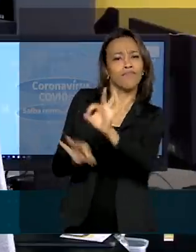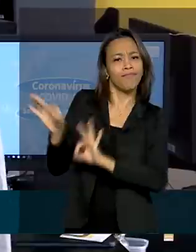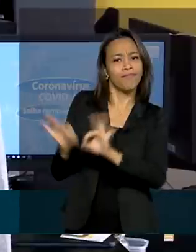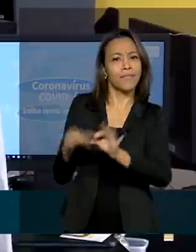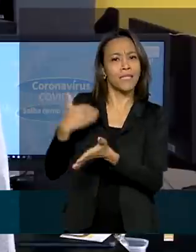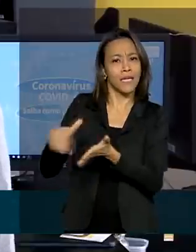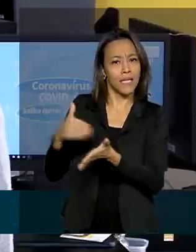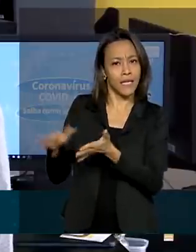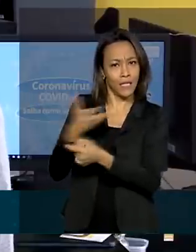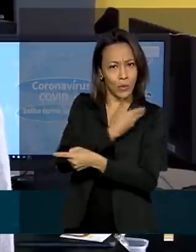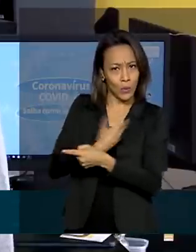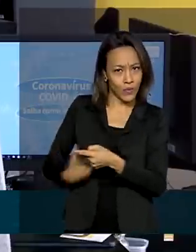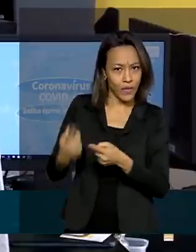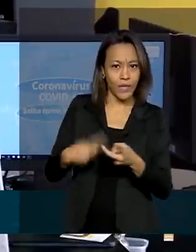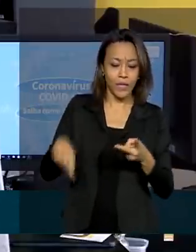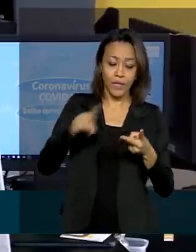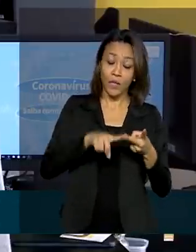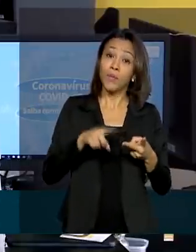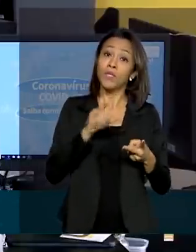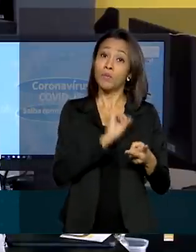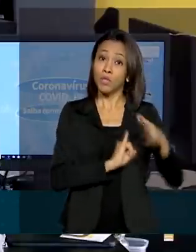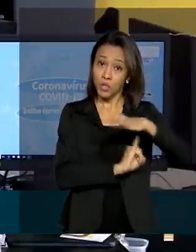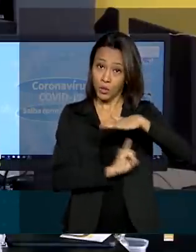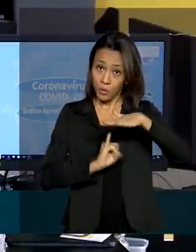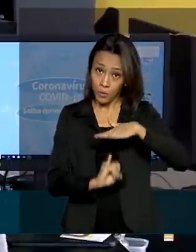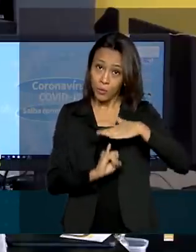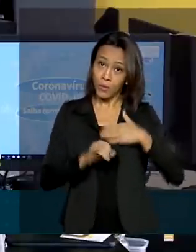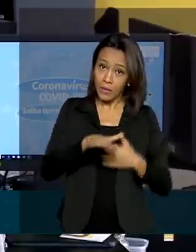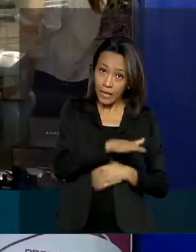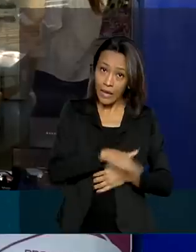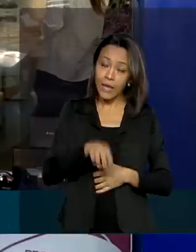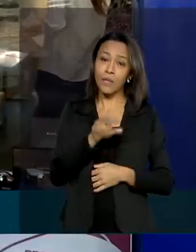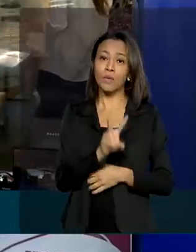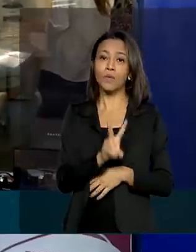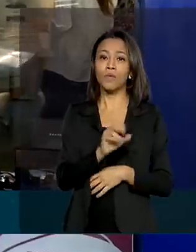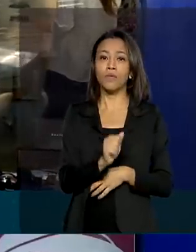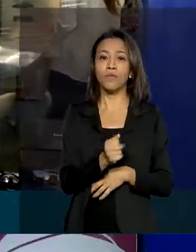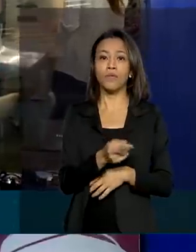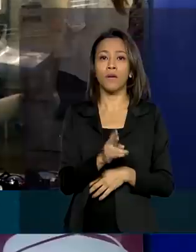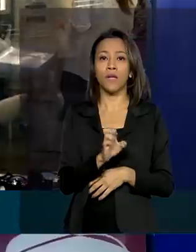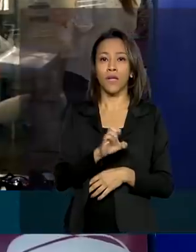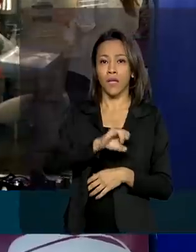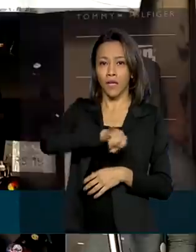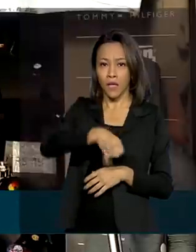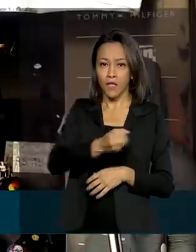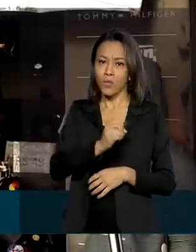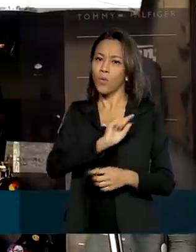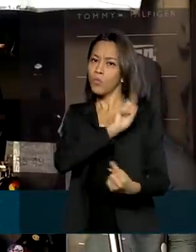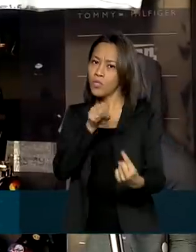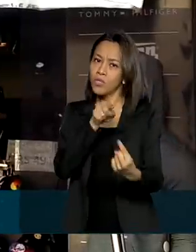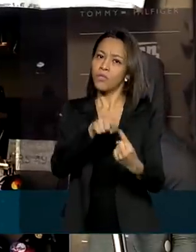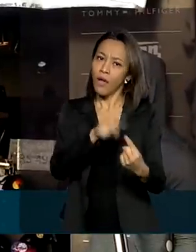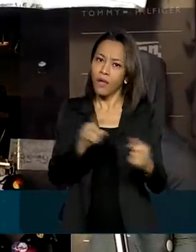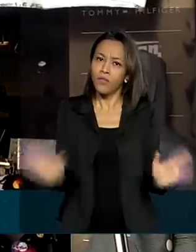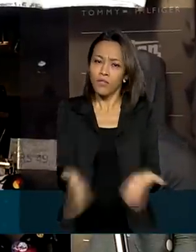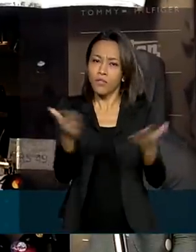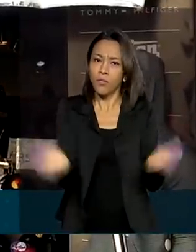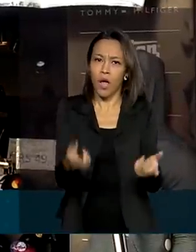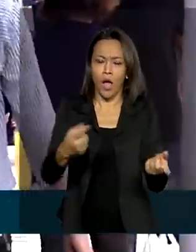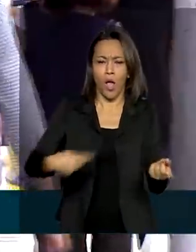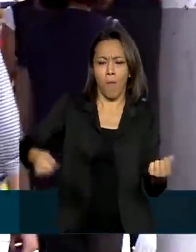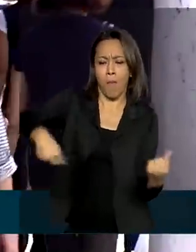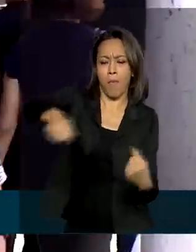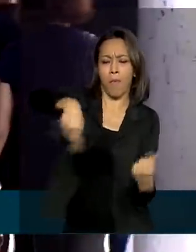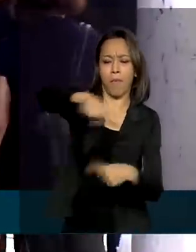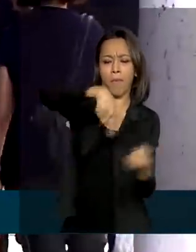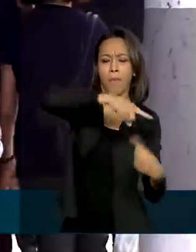Instituto para Desenvolvimento do Varejo. O objetivo é estimular a retomada da economia. A Semana Brasil reúne lojas